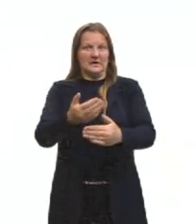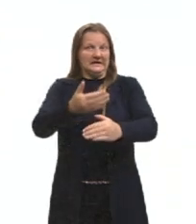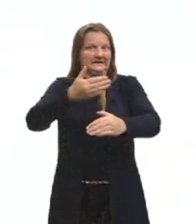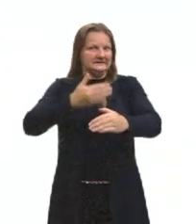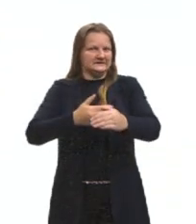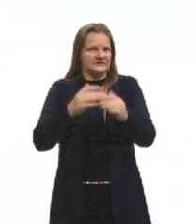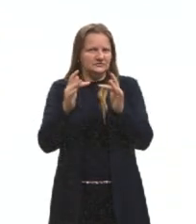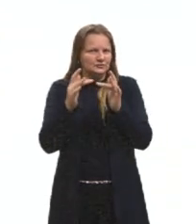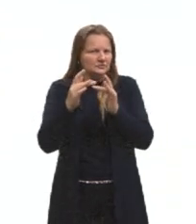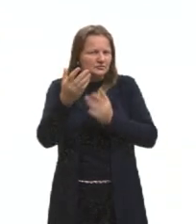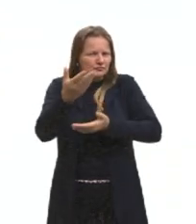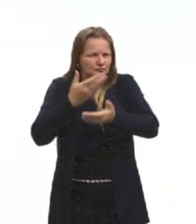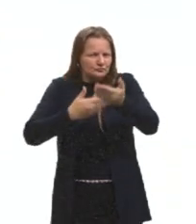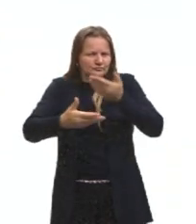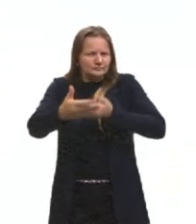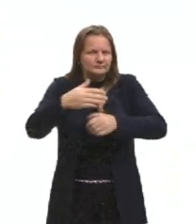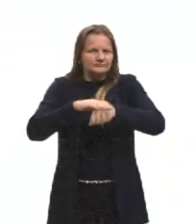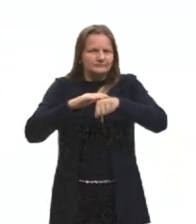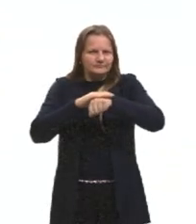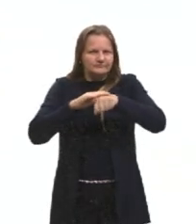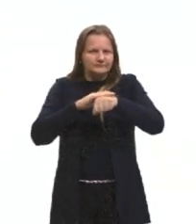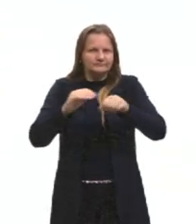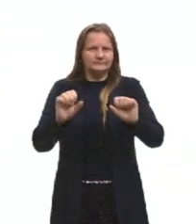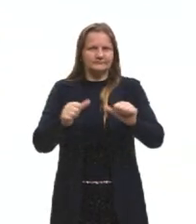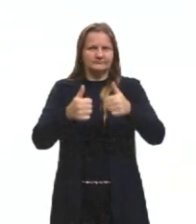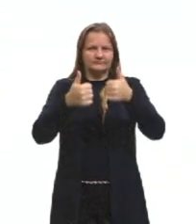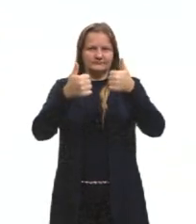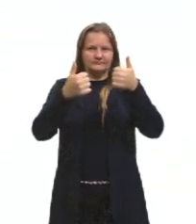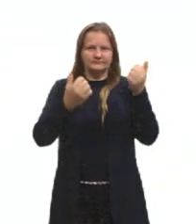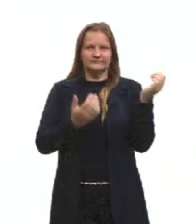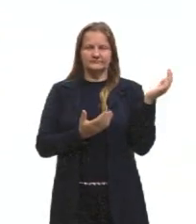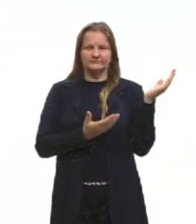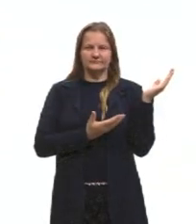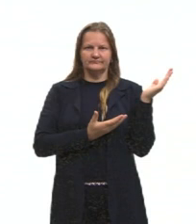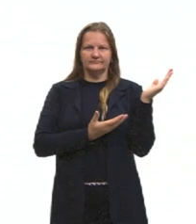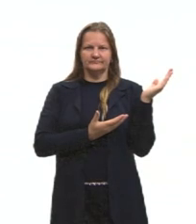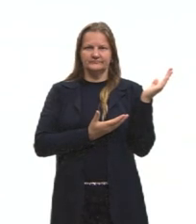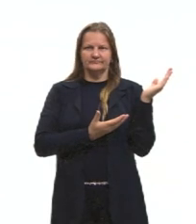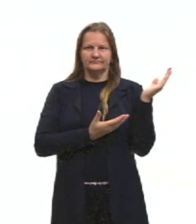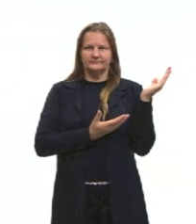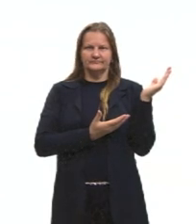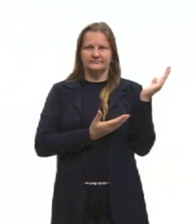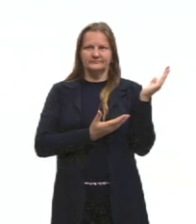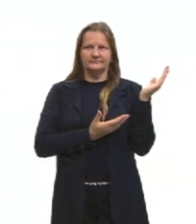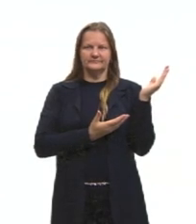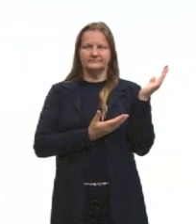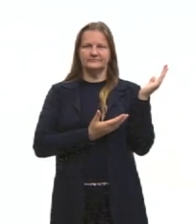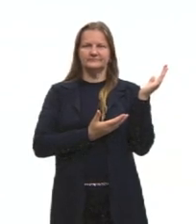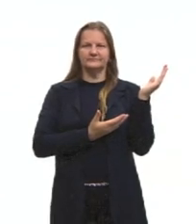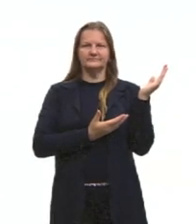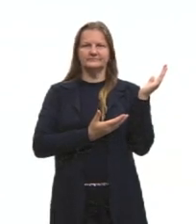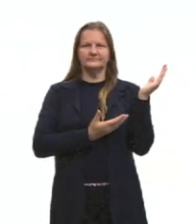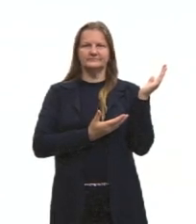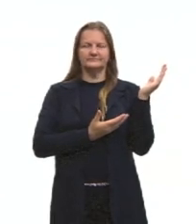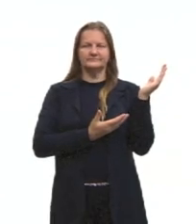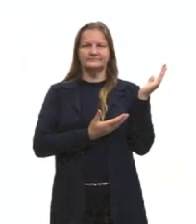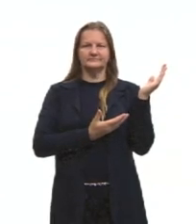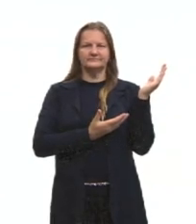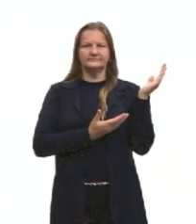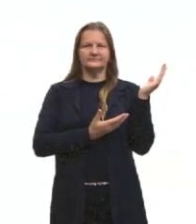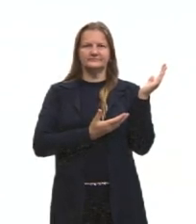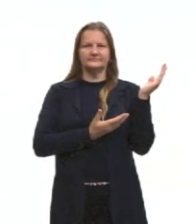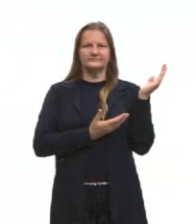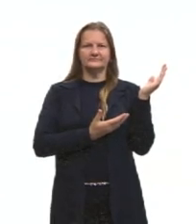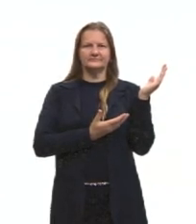identificar a melhor colocação aí, a melhor resolução dessa